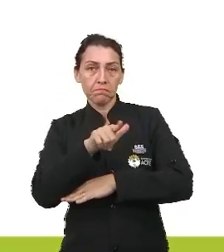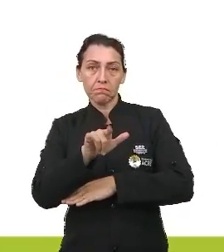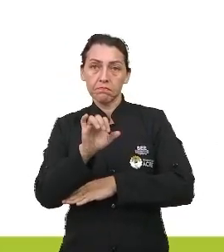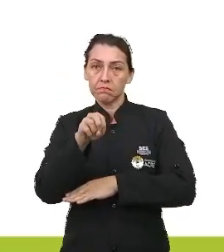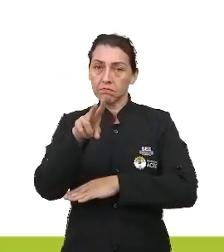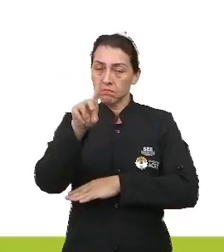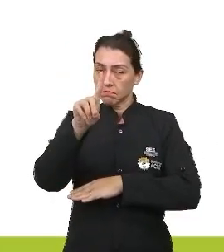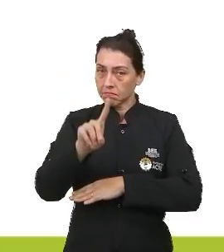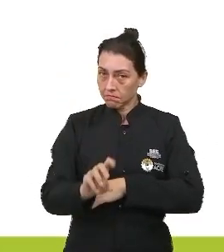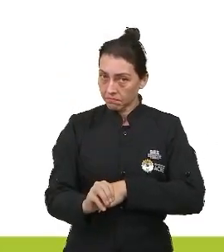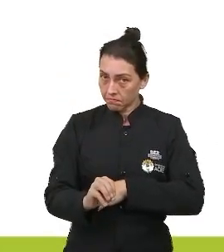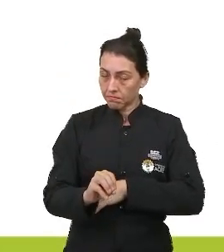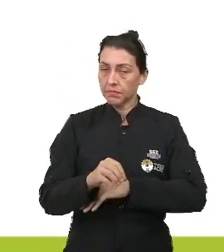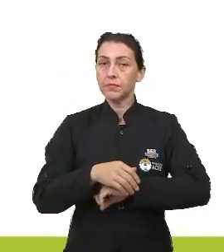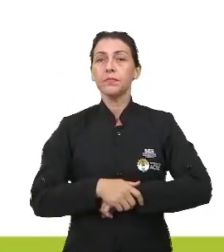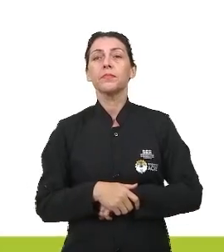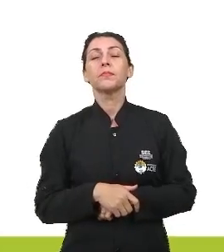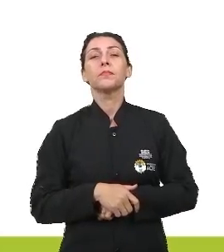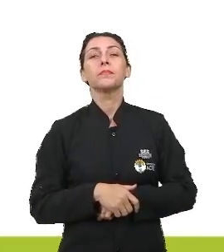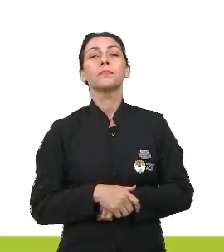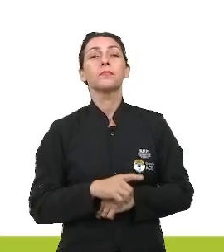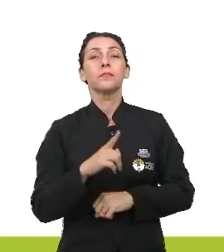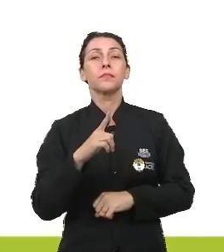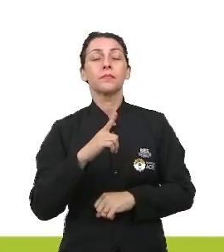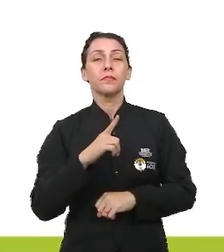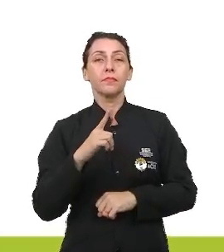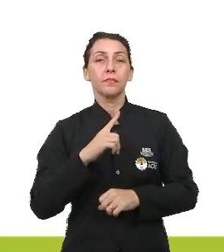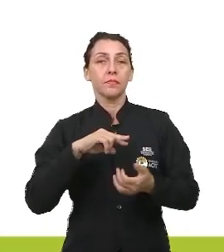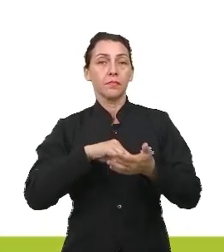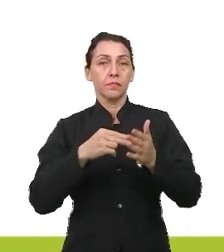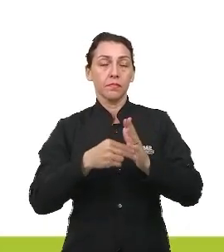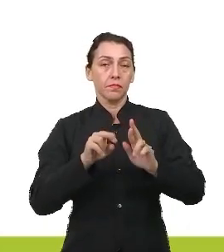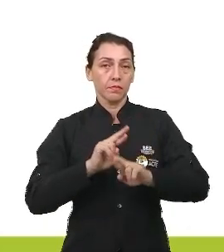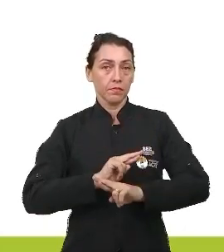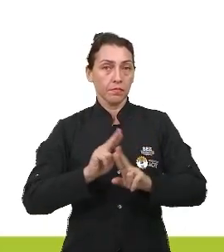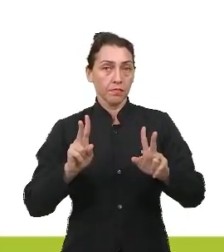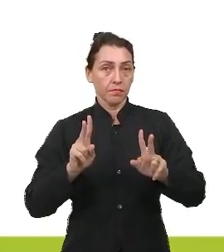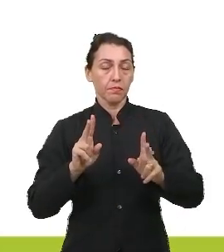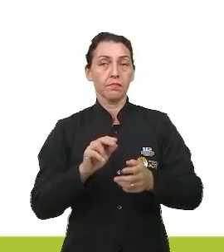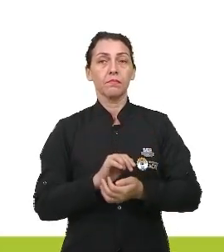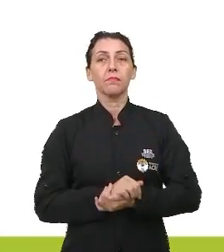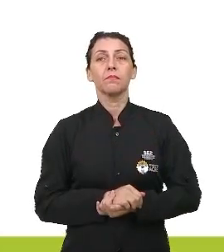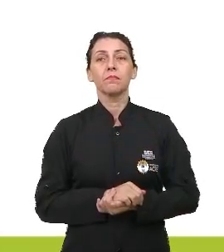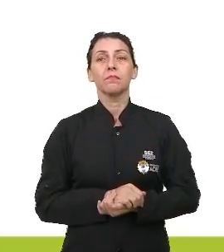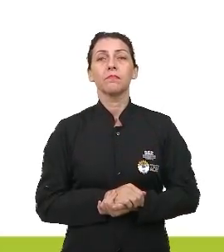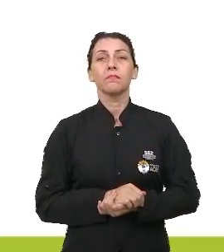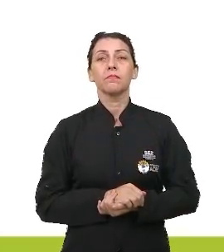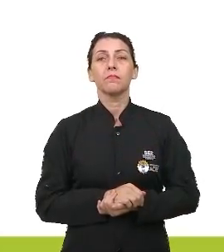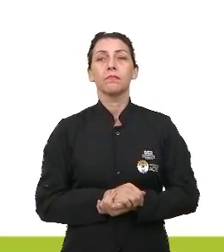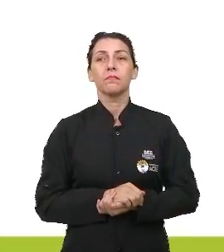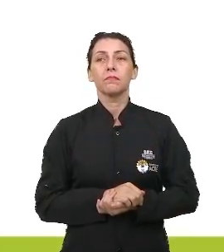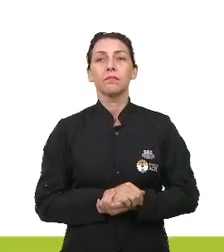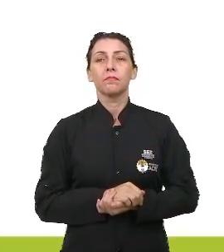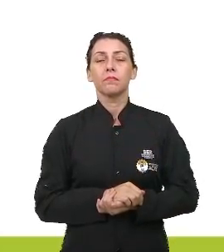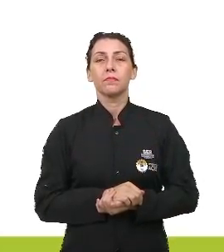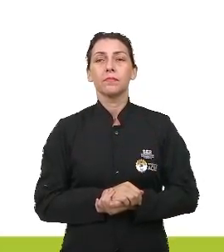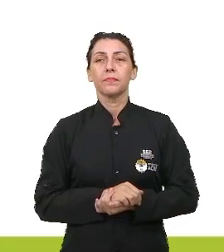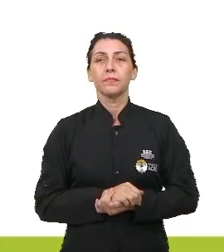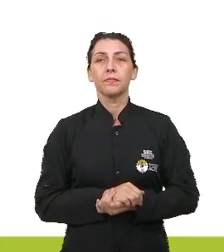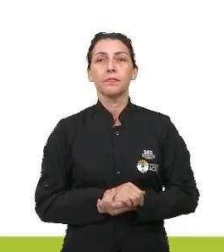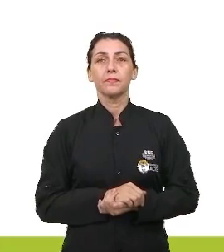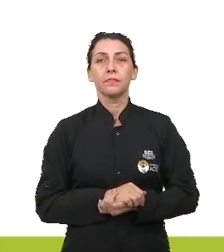apresentável, enfim. Então, eu tenho gato aí não se referindo ao animal, sendo usado no sentido